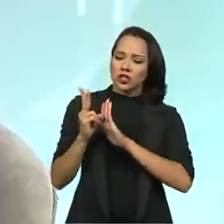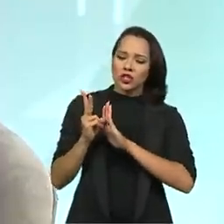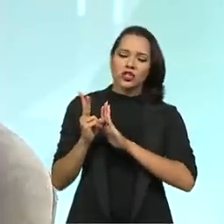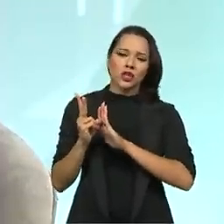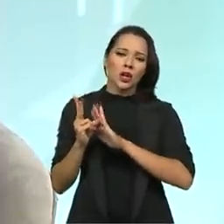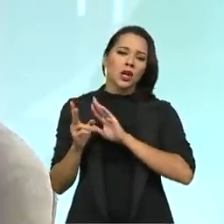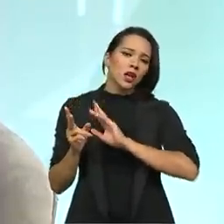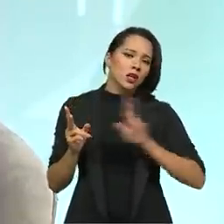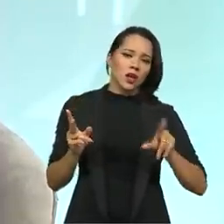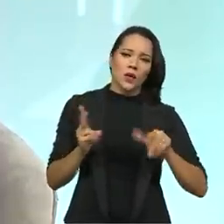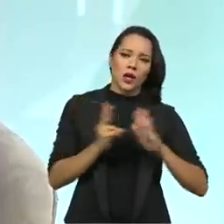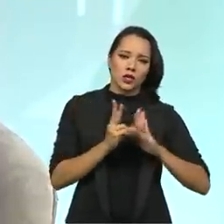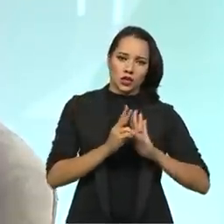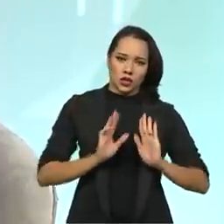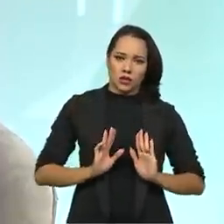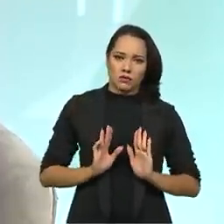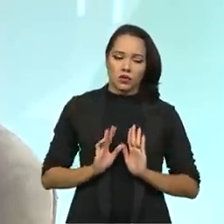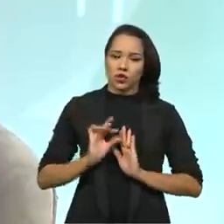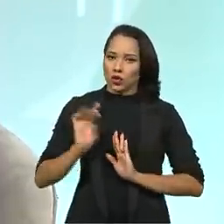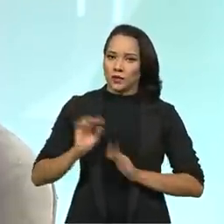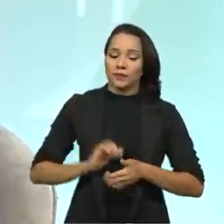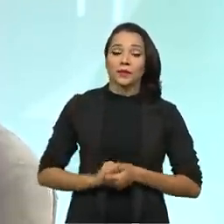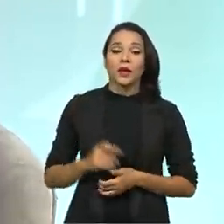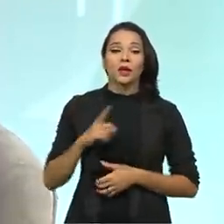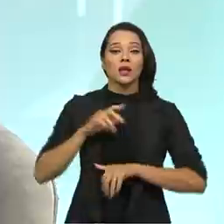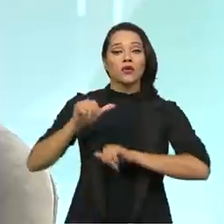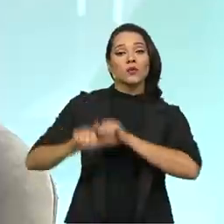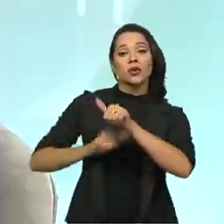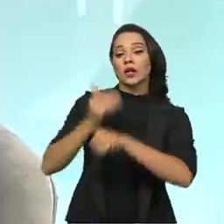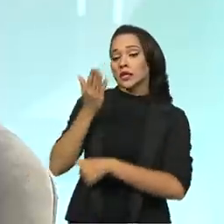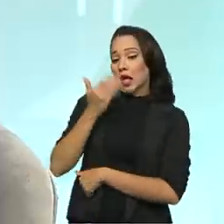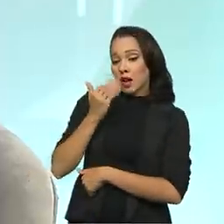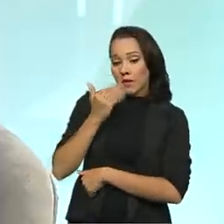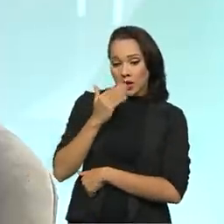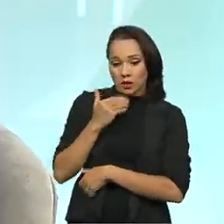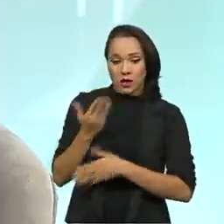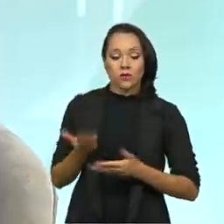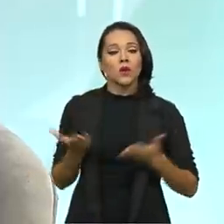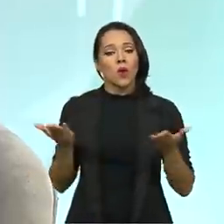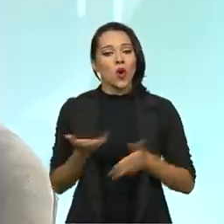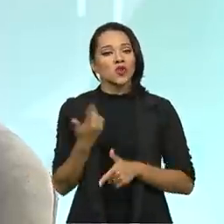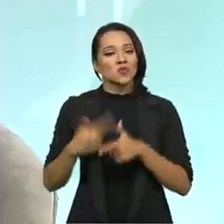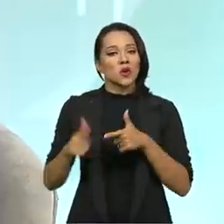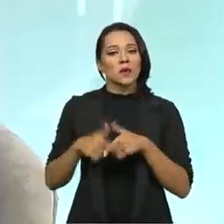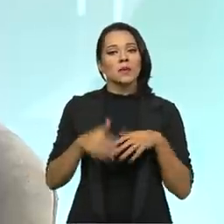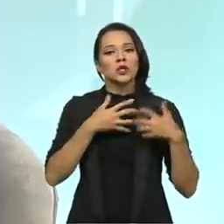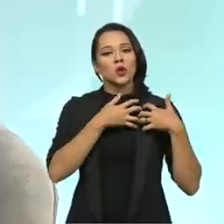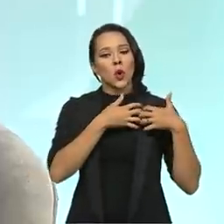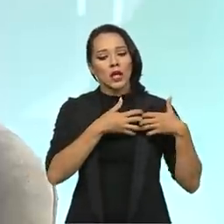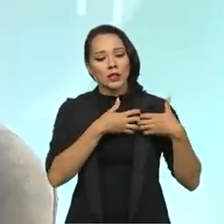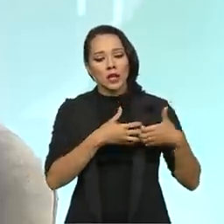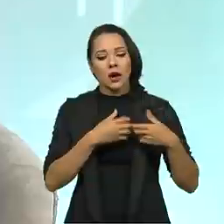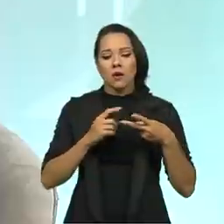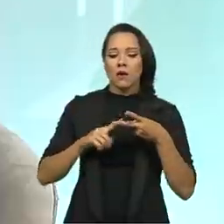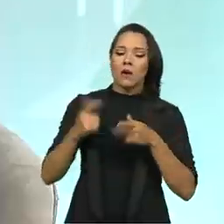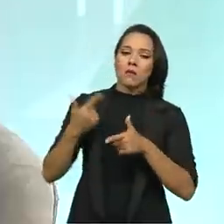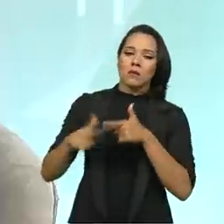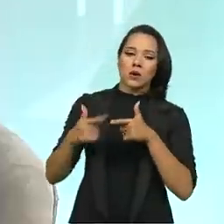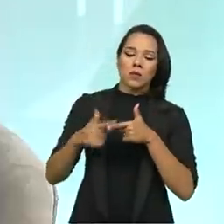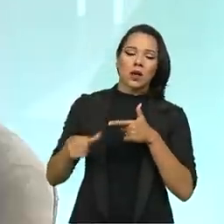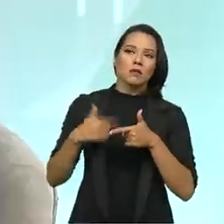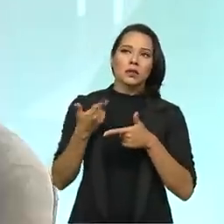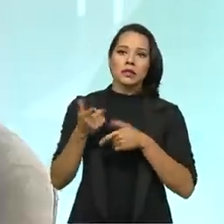indígena. Houve uma mudança na alimentação. Então, hoje, os problemas cardíacos, os problemas